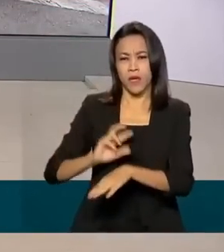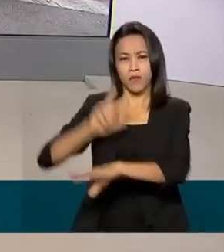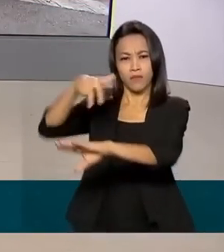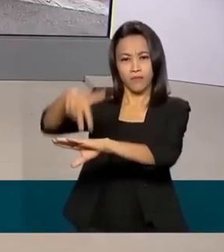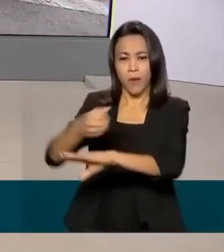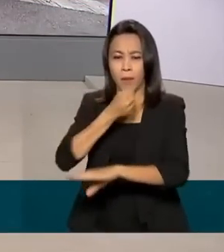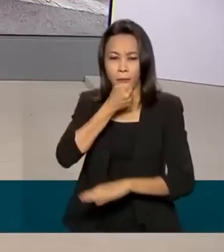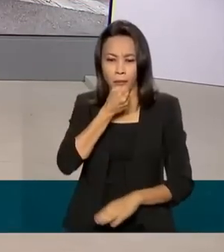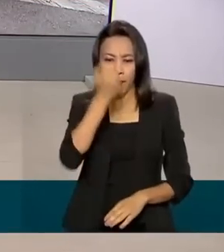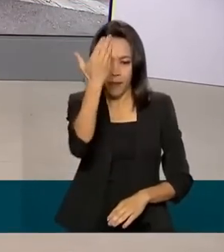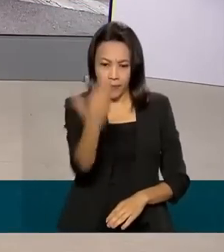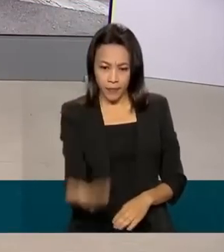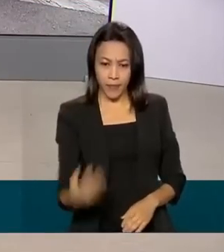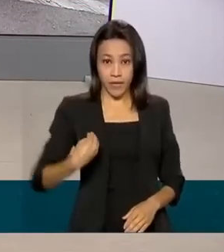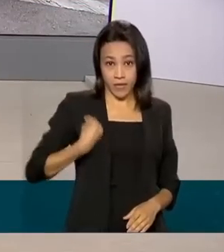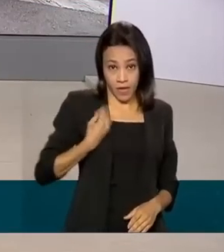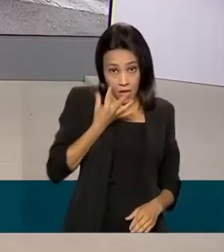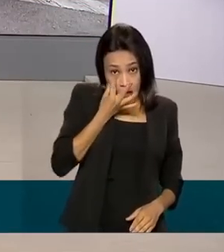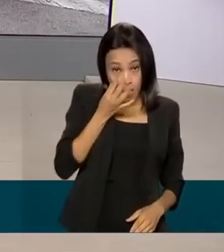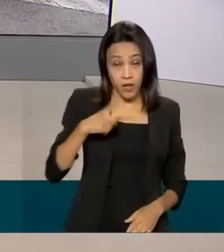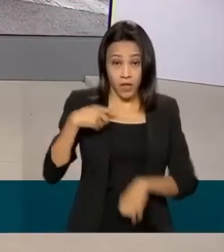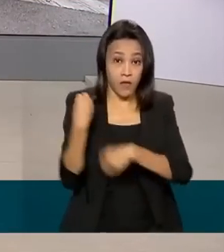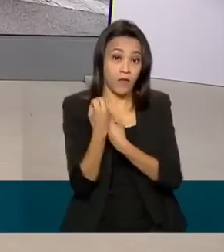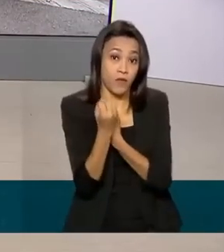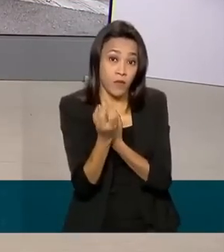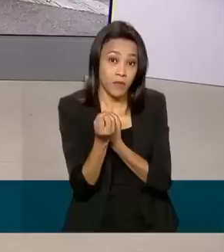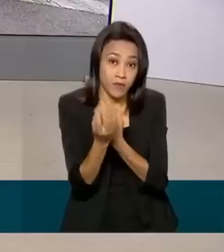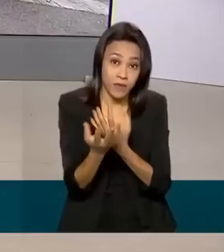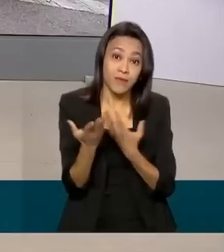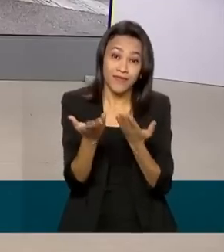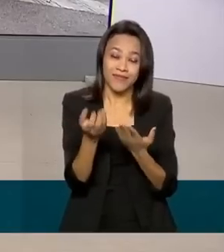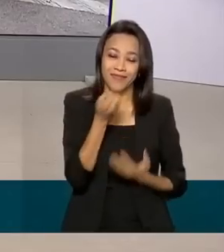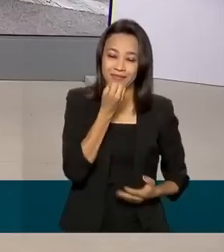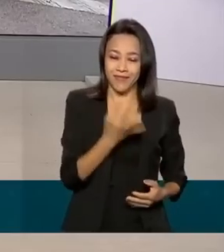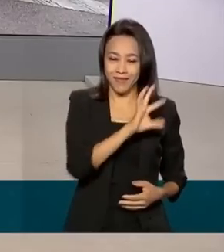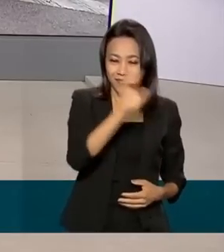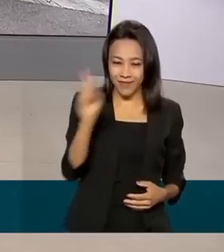rodovia Presidente Dutra e tem as informações para a gente. Bom dia, Dilma.